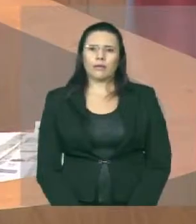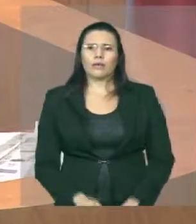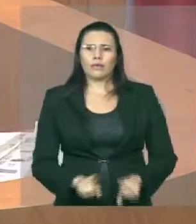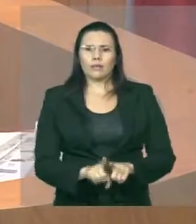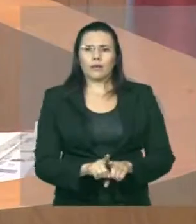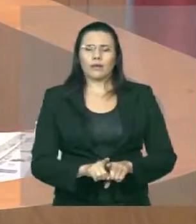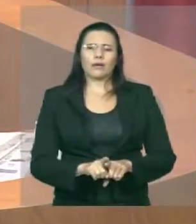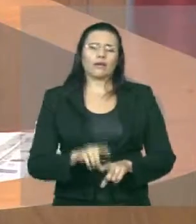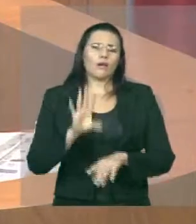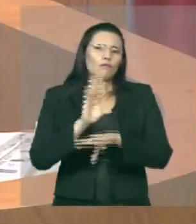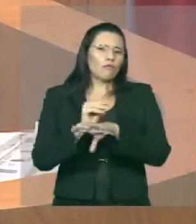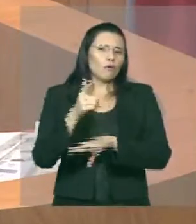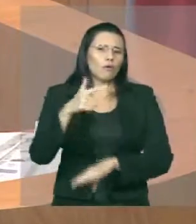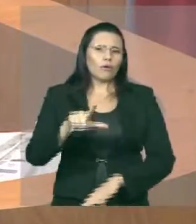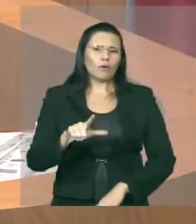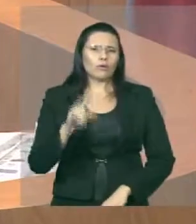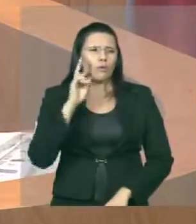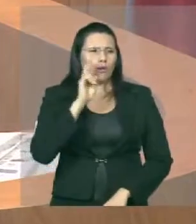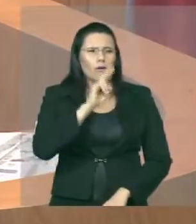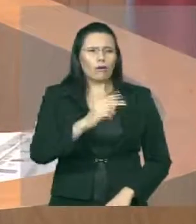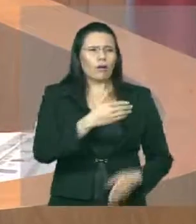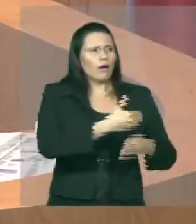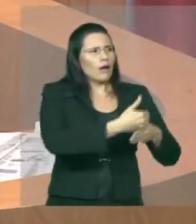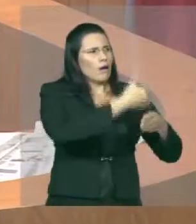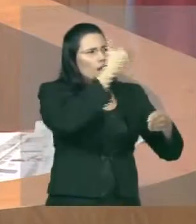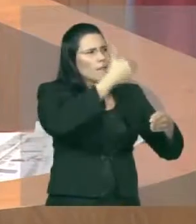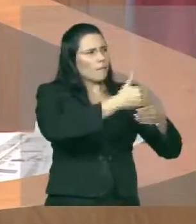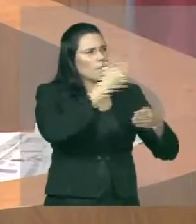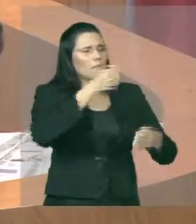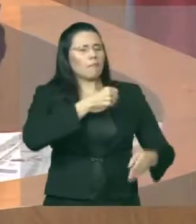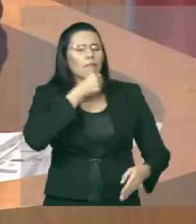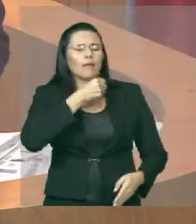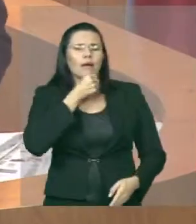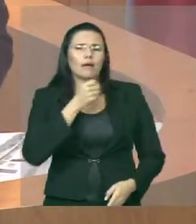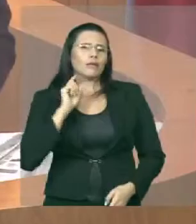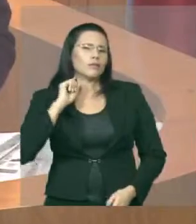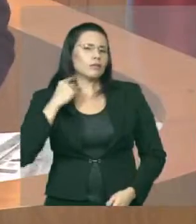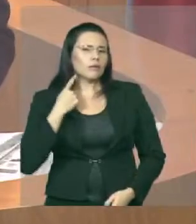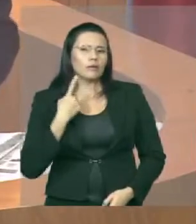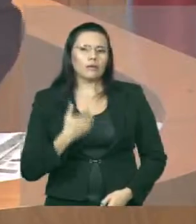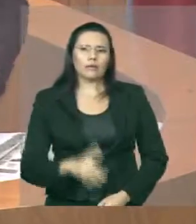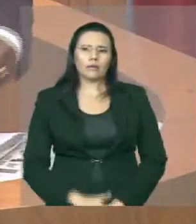aqui vejam como é que estão as paredes, aqui a recepção,